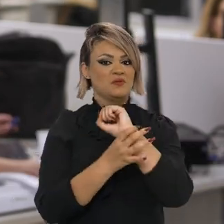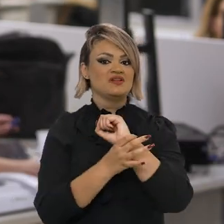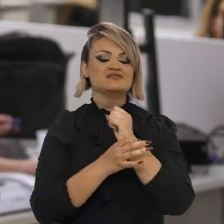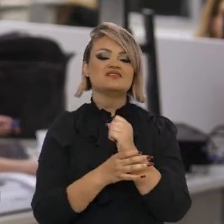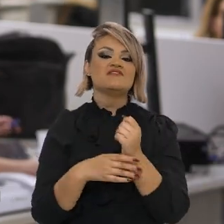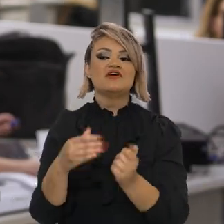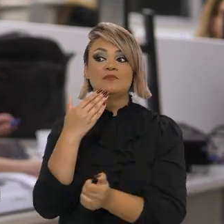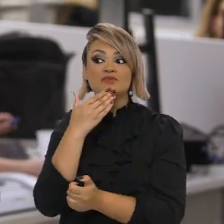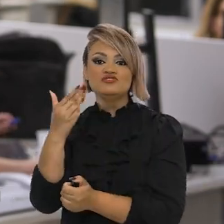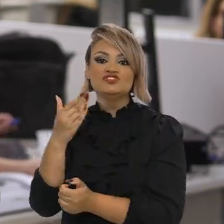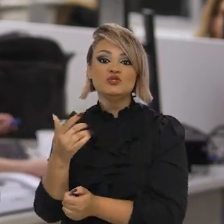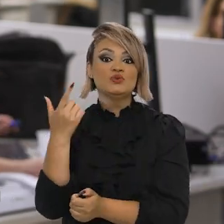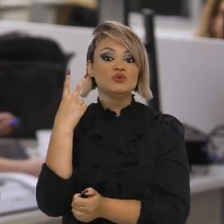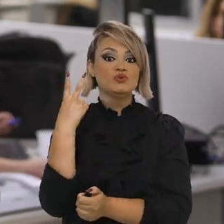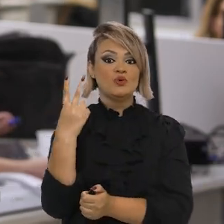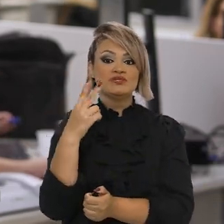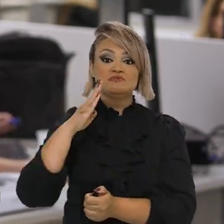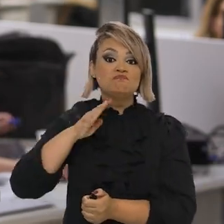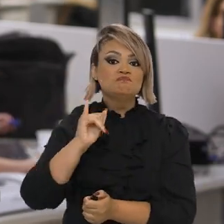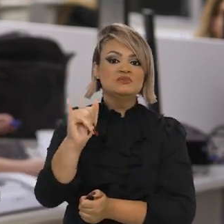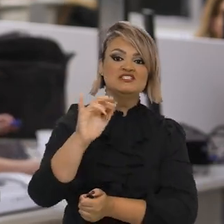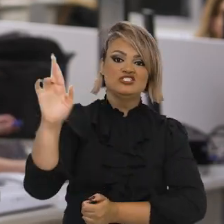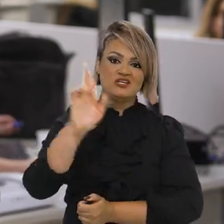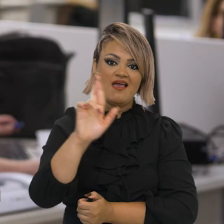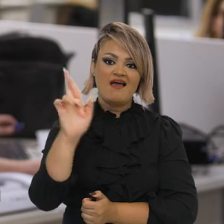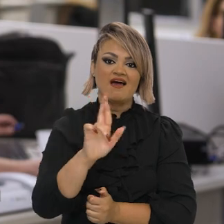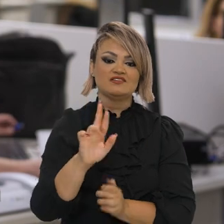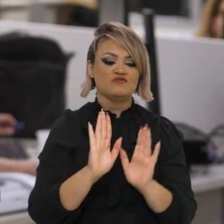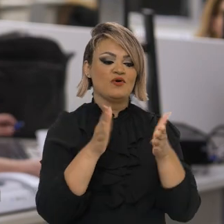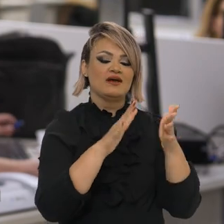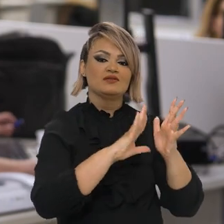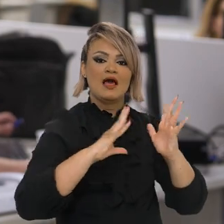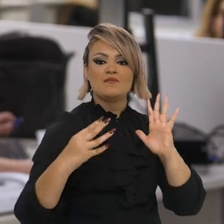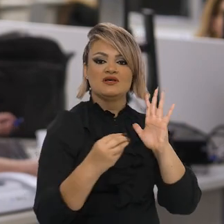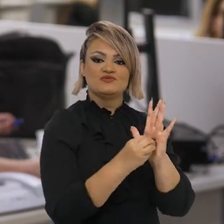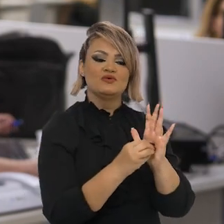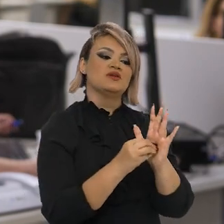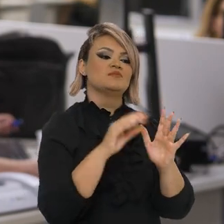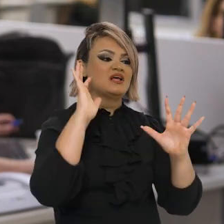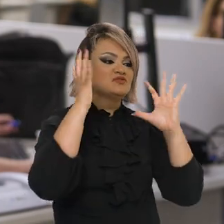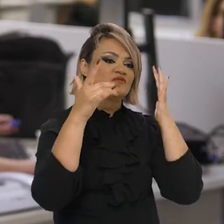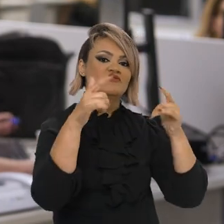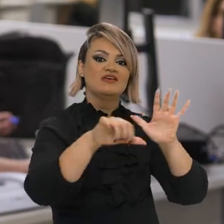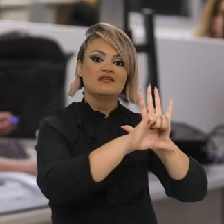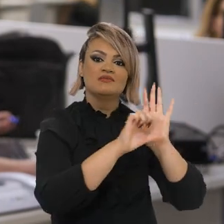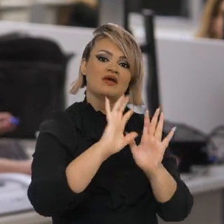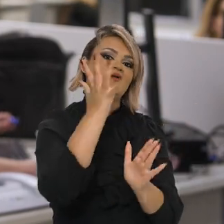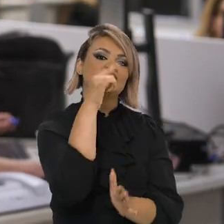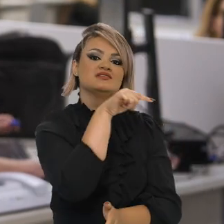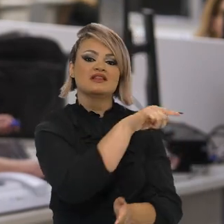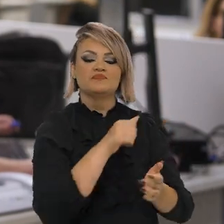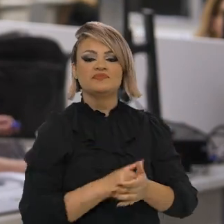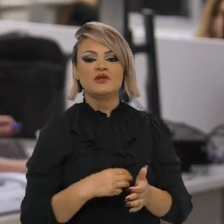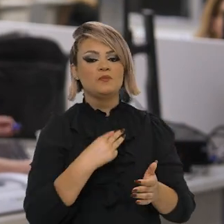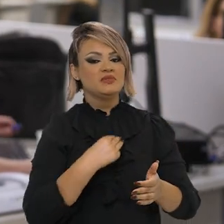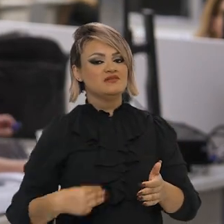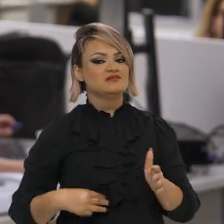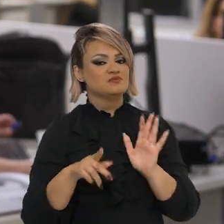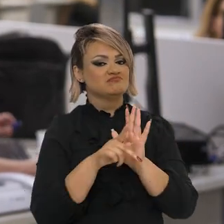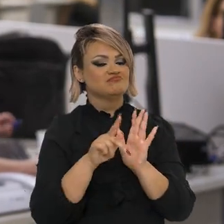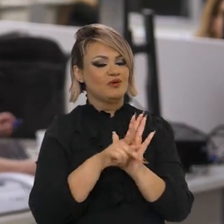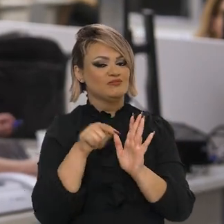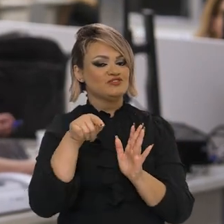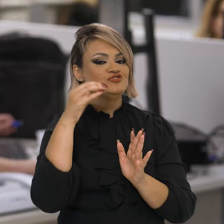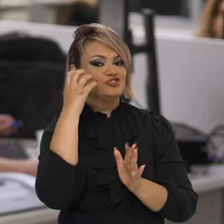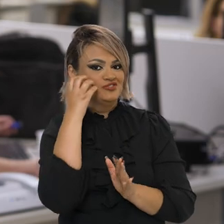Segurança Pública vai solicitar R$ 2 bilhões do Fundo Amazônia para combater crimes na região. Segundo o Ministério da